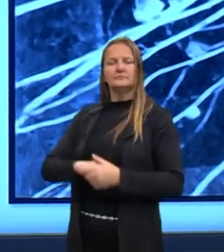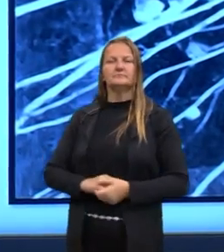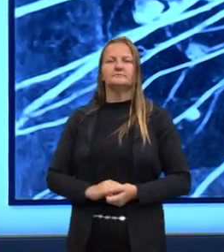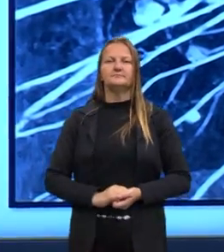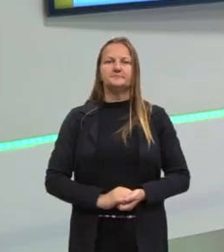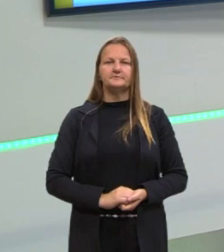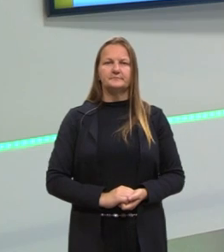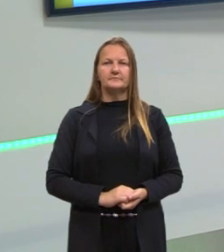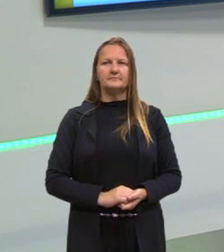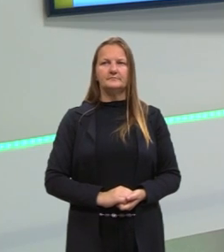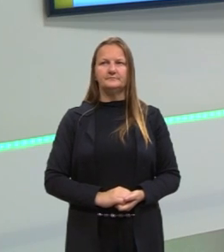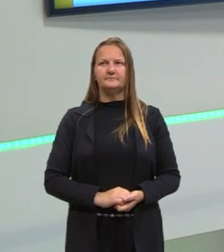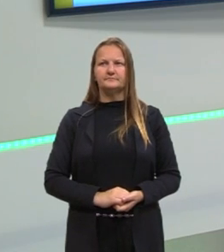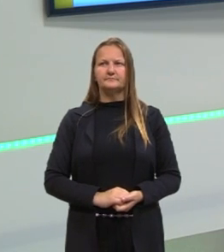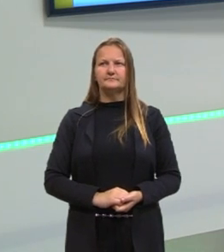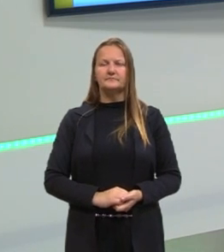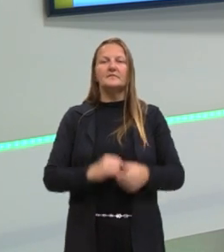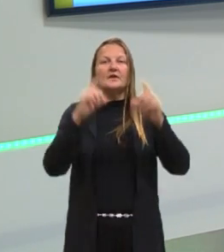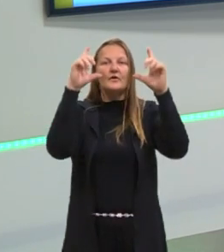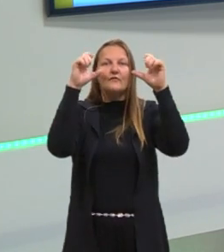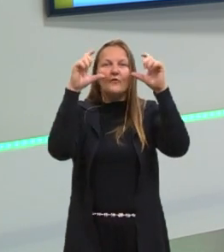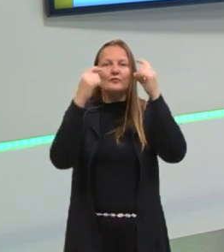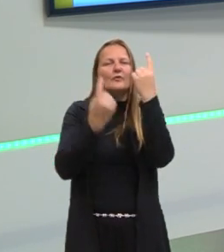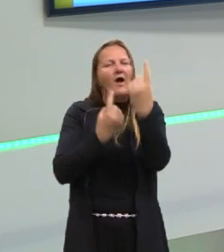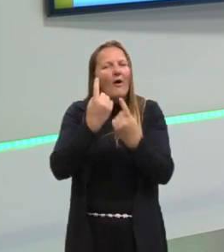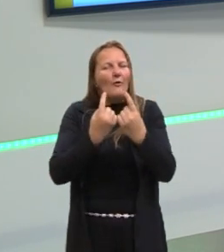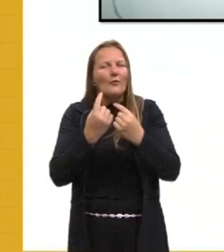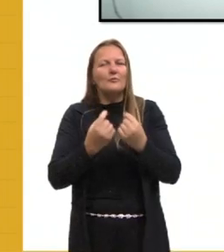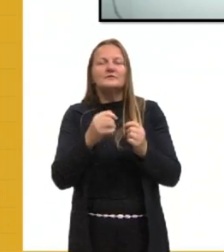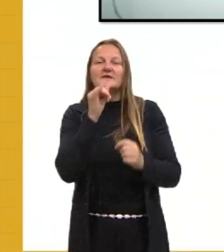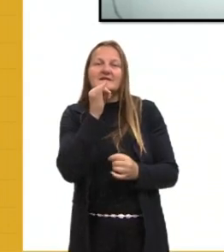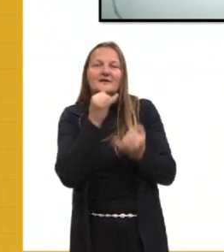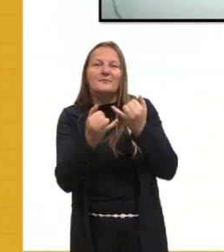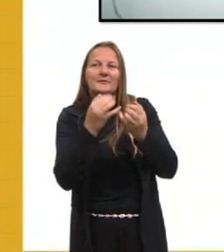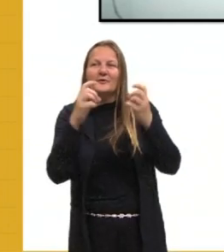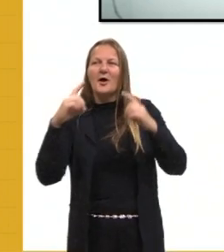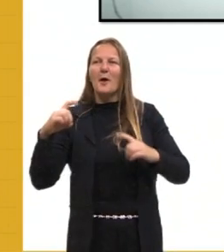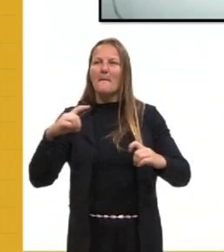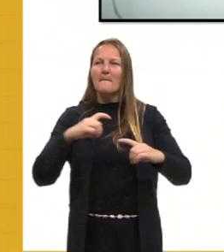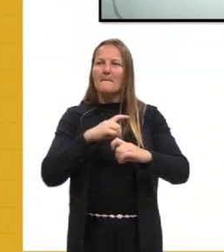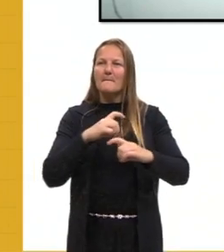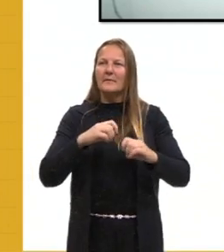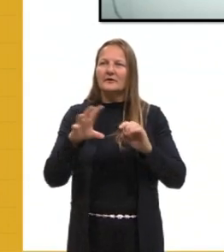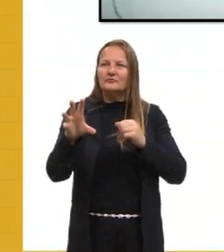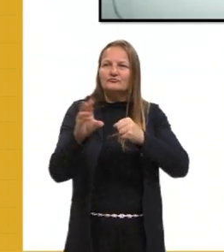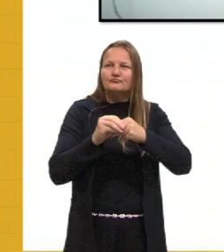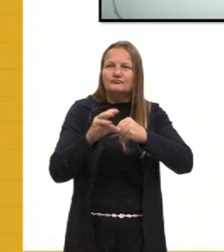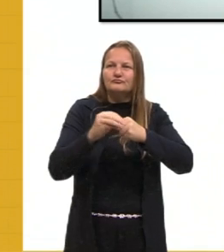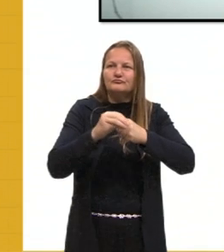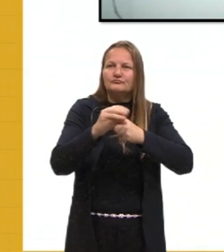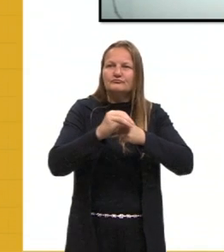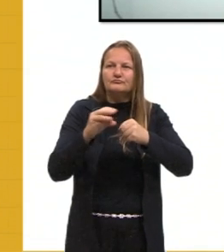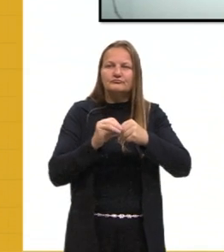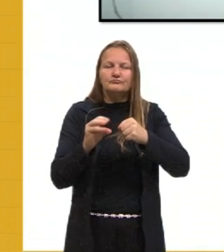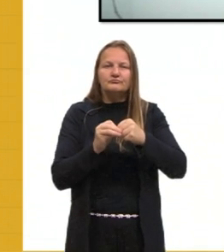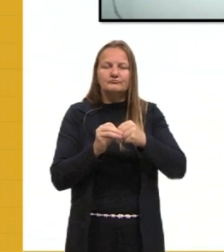Aqui está as fotos de algumas, alguns exemplos de bactérias fixadoras de nitrogênio. Então, aqui um exemplo